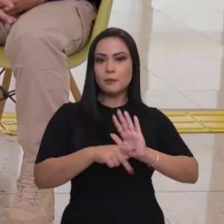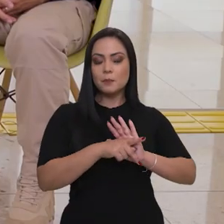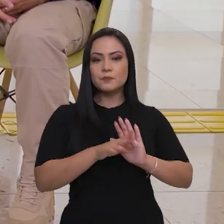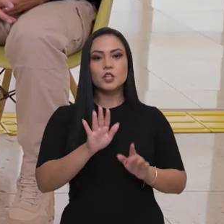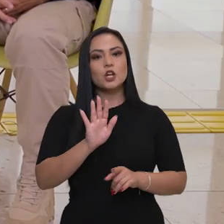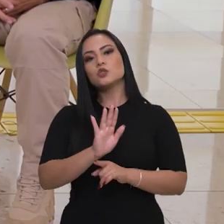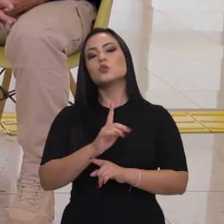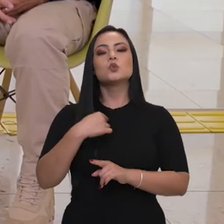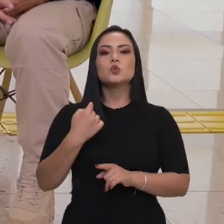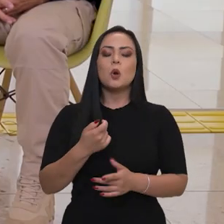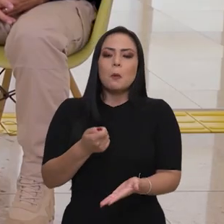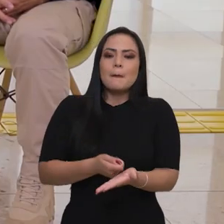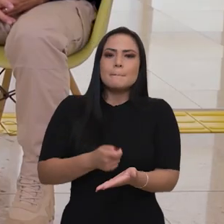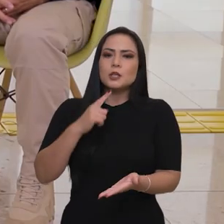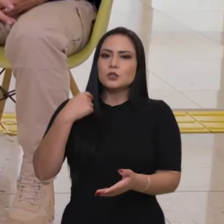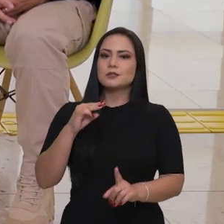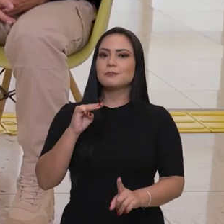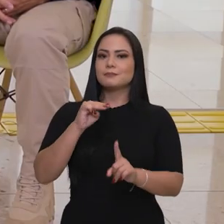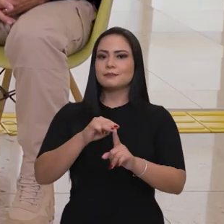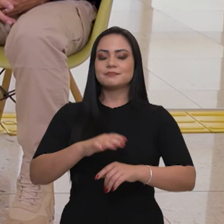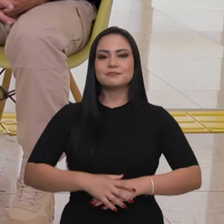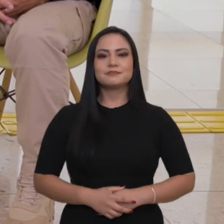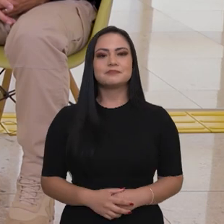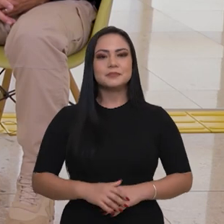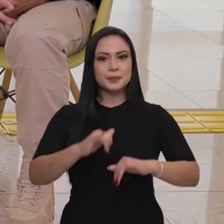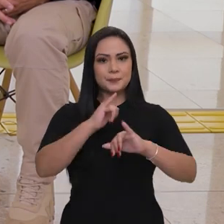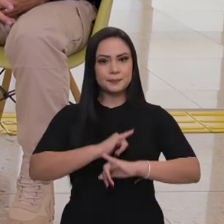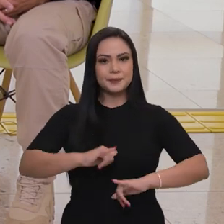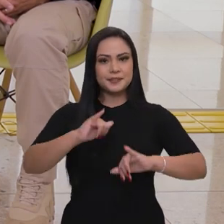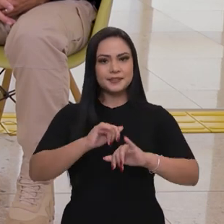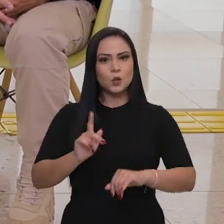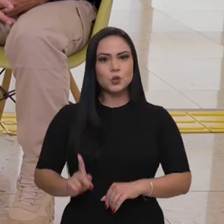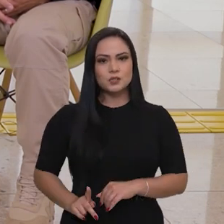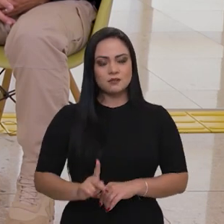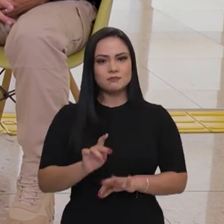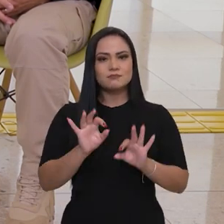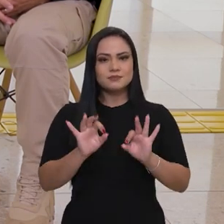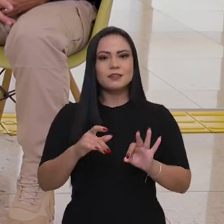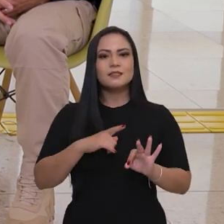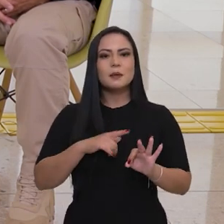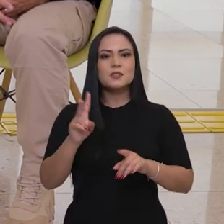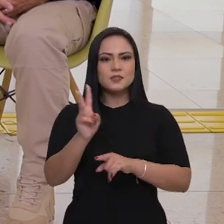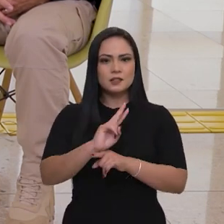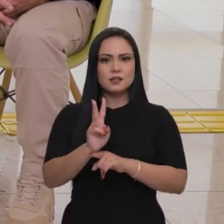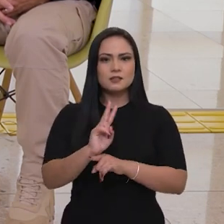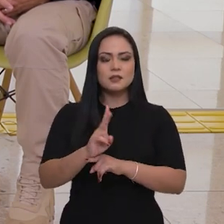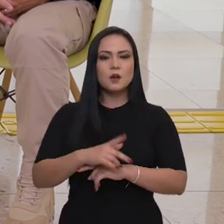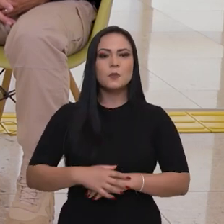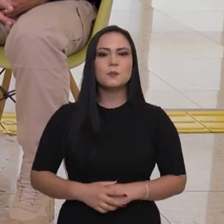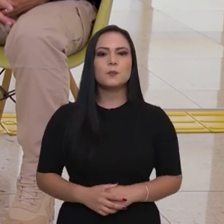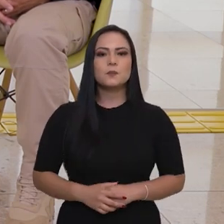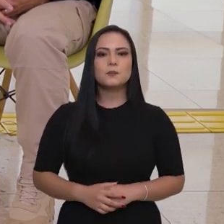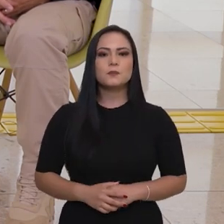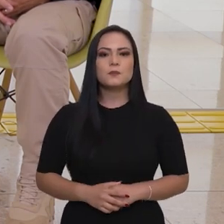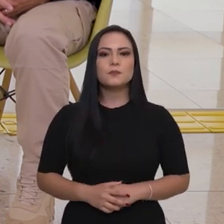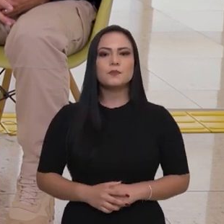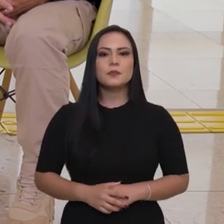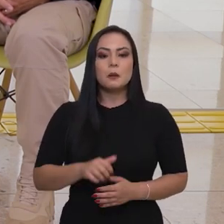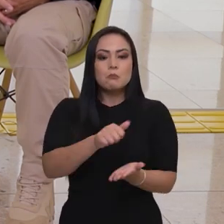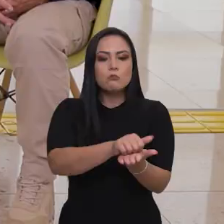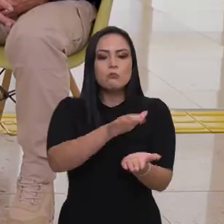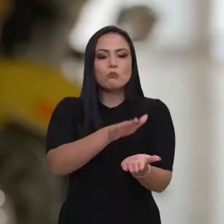As campanhas são constantes, temos fiscalização, as multas já são salgadas.